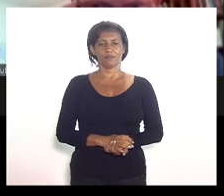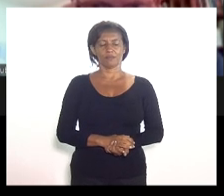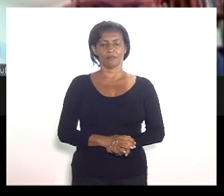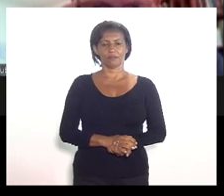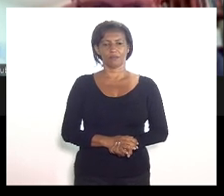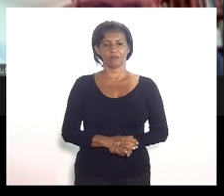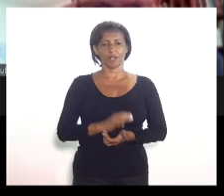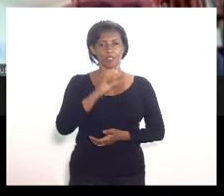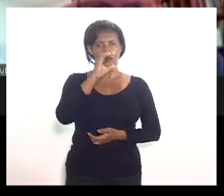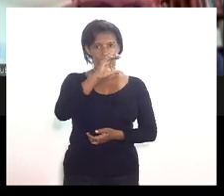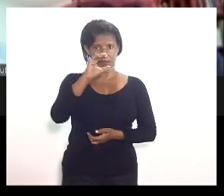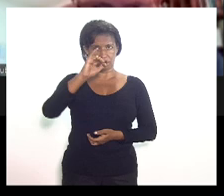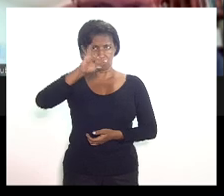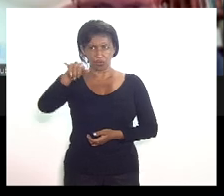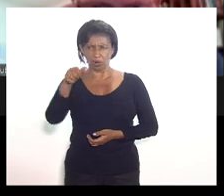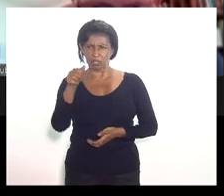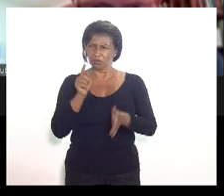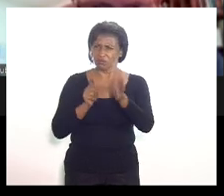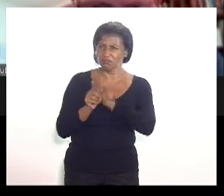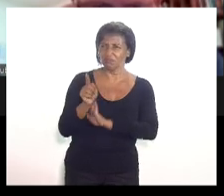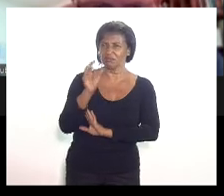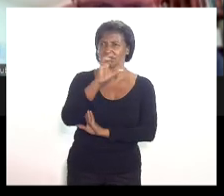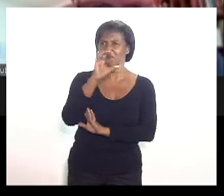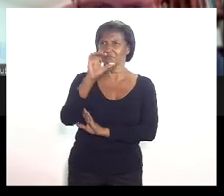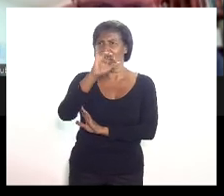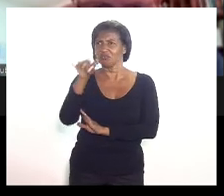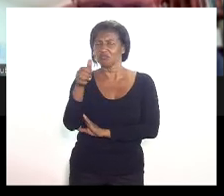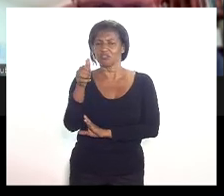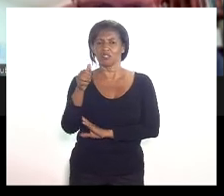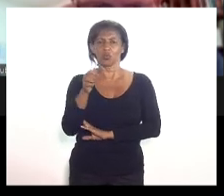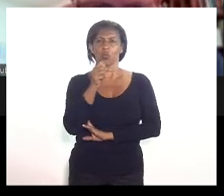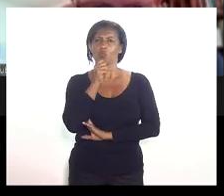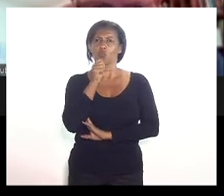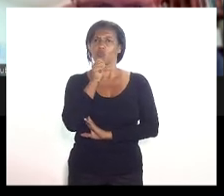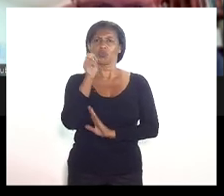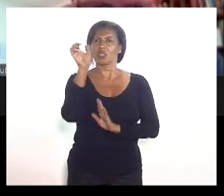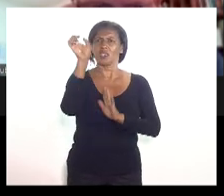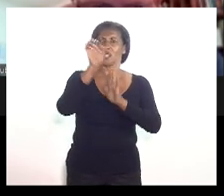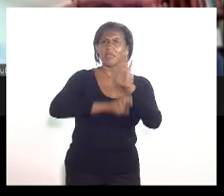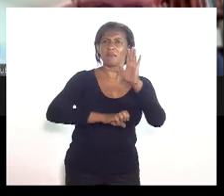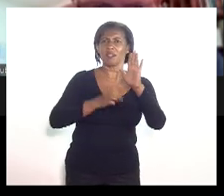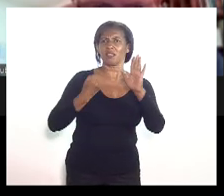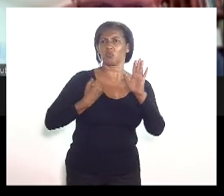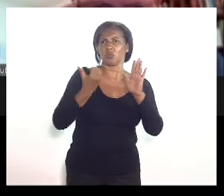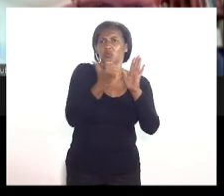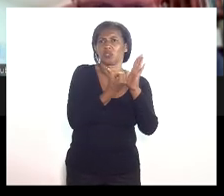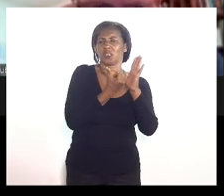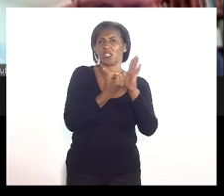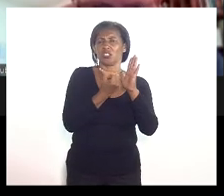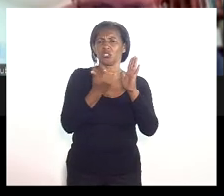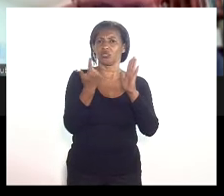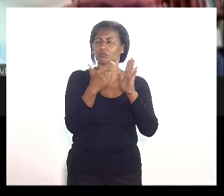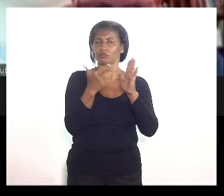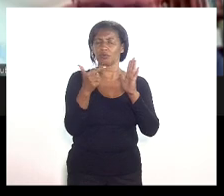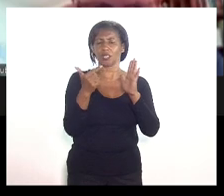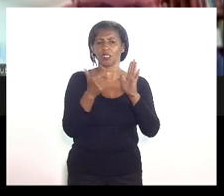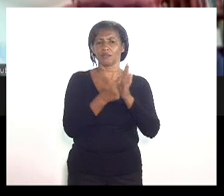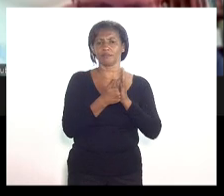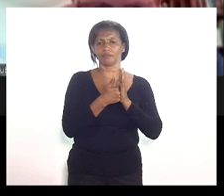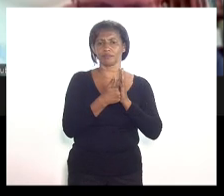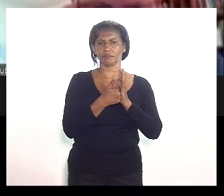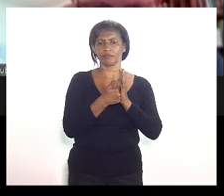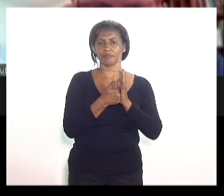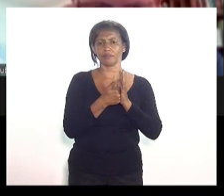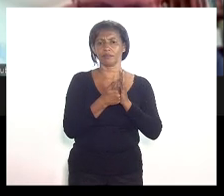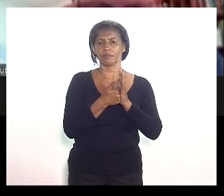Da CCJ? Não tem emenda da CCJ número 6. Não, favorável a emenda 2 de plenário.